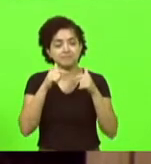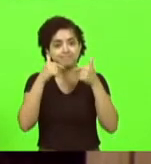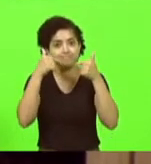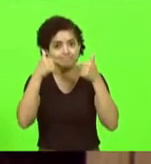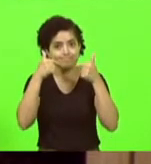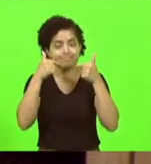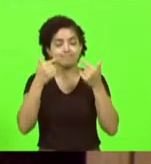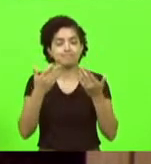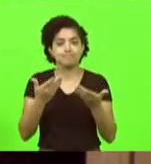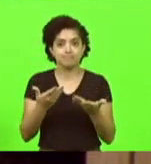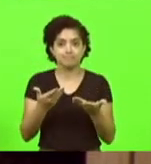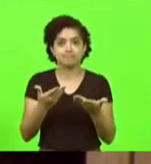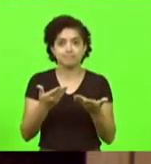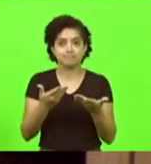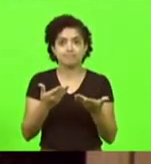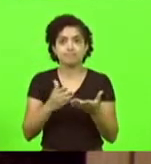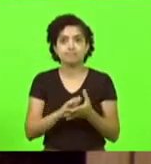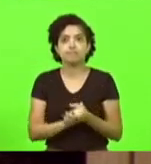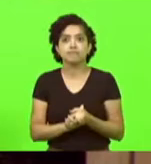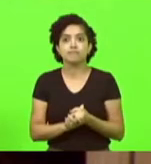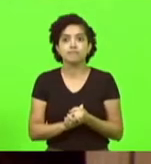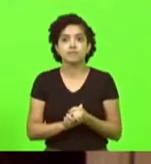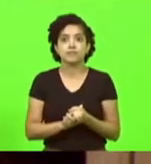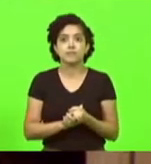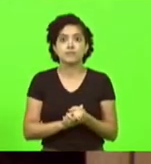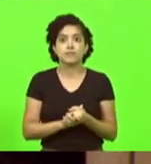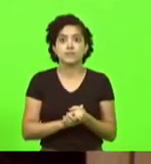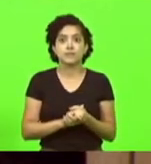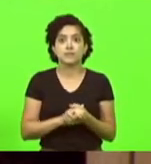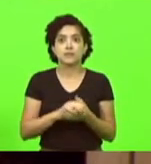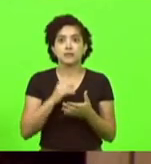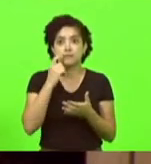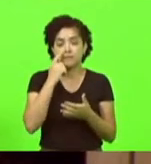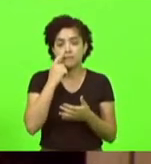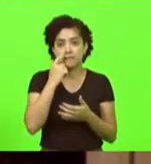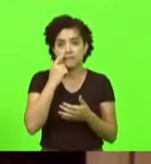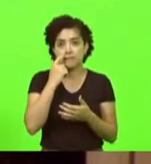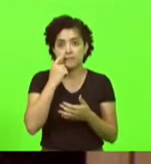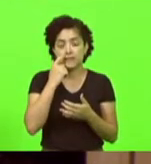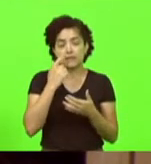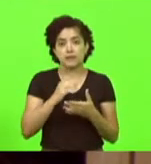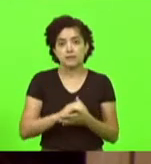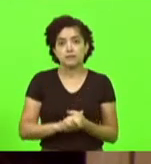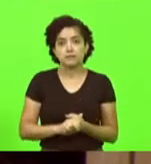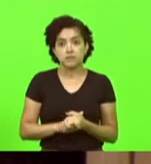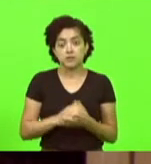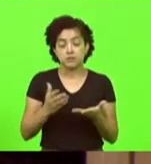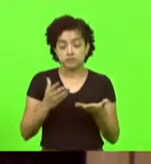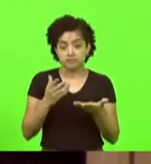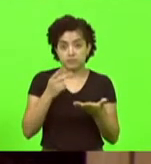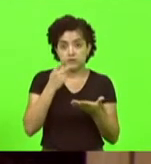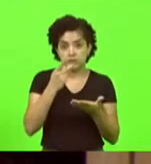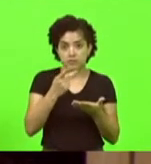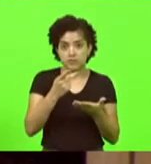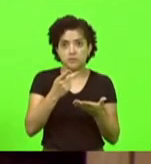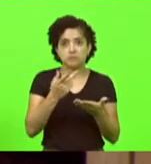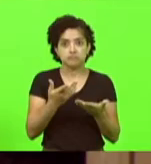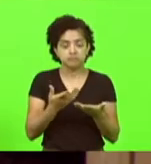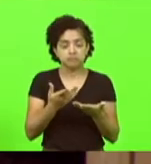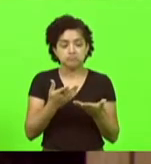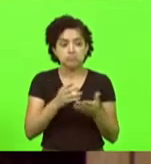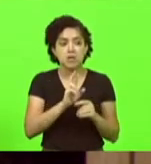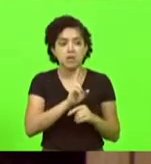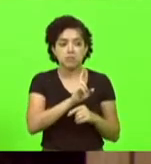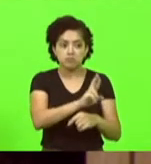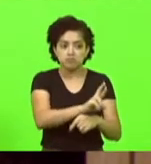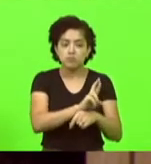de um jeito gentil. Então, quero deixar dito à vossa excelência que me sinto absolutamente representado